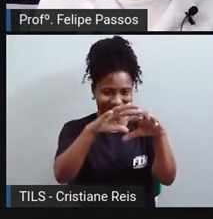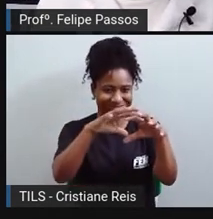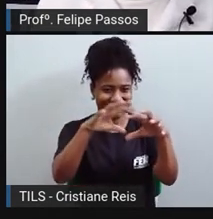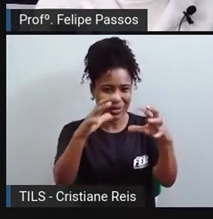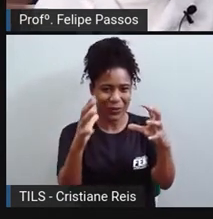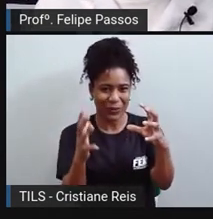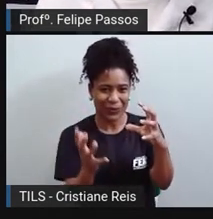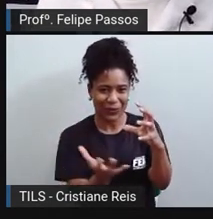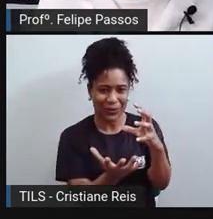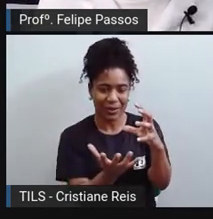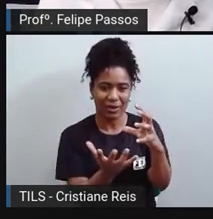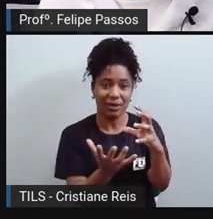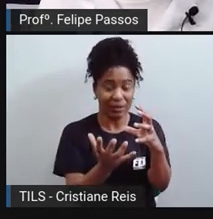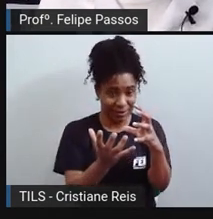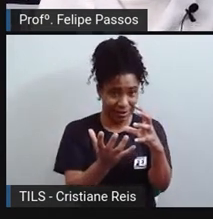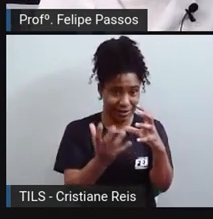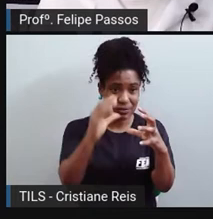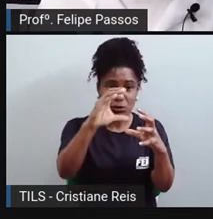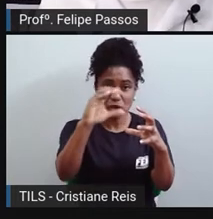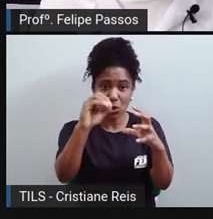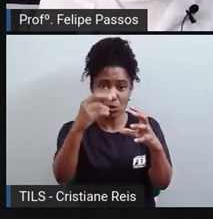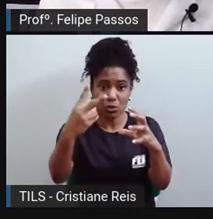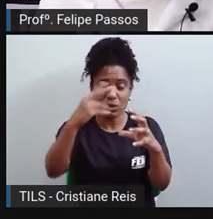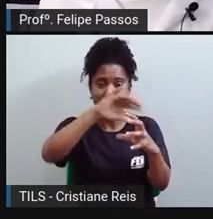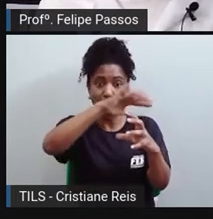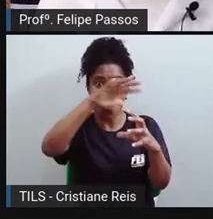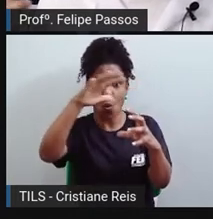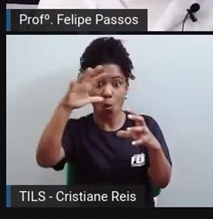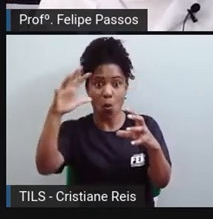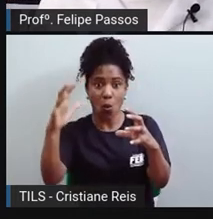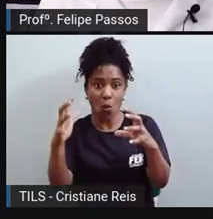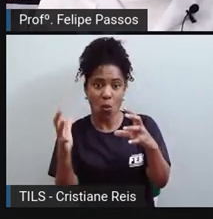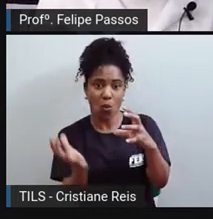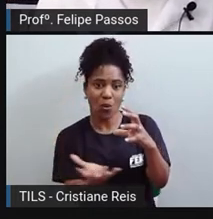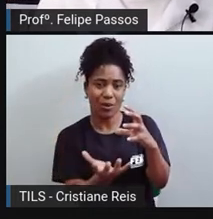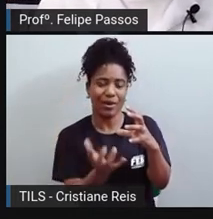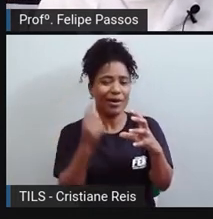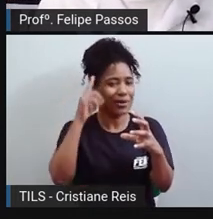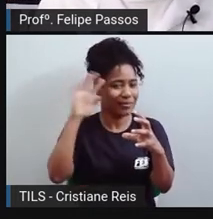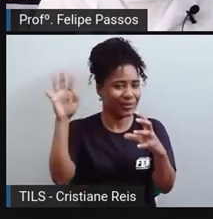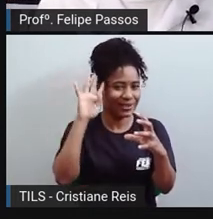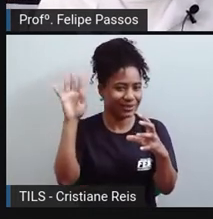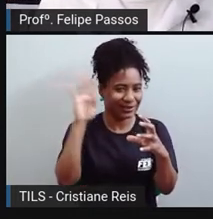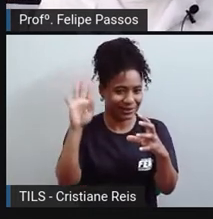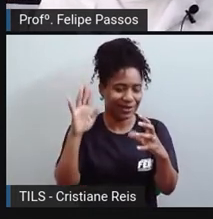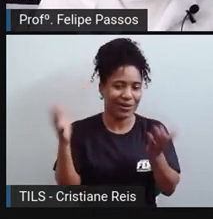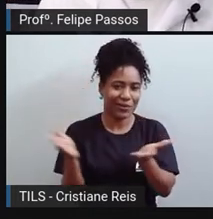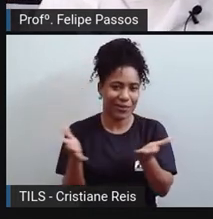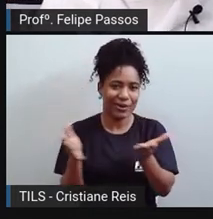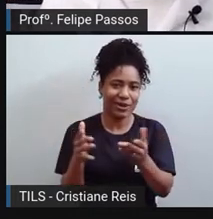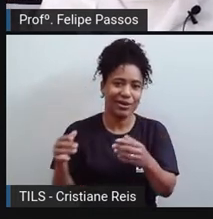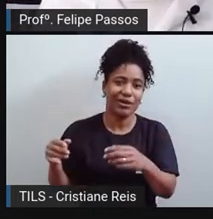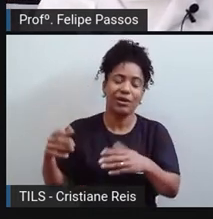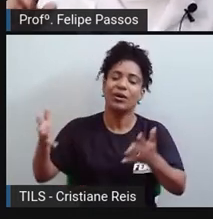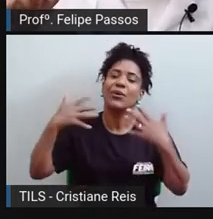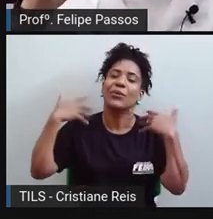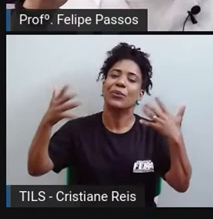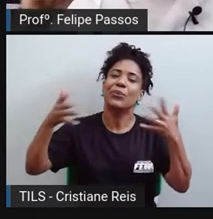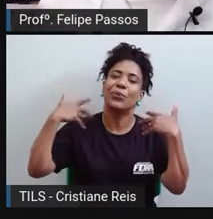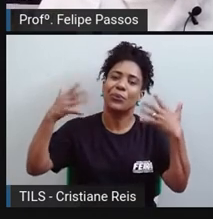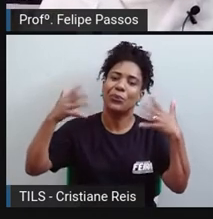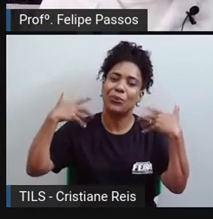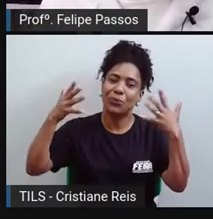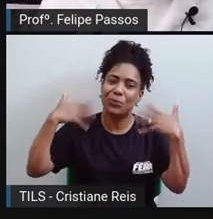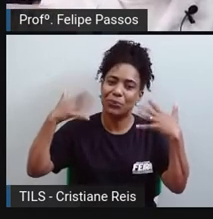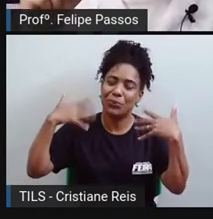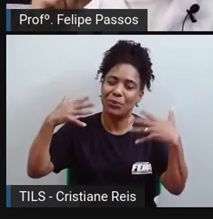primavera ainda, mas já já é verão. Calor e você se cobre, ao invés de se cobrir com um lençol, você se cobre com aquele lençol